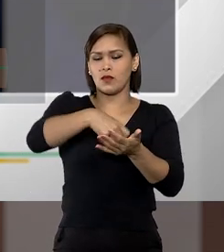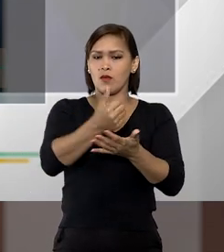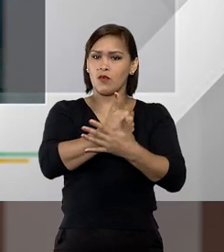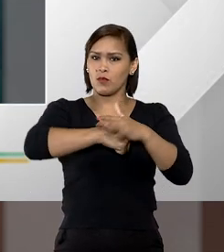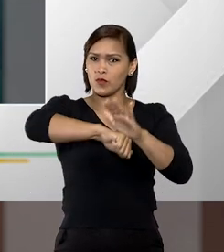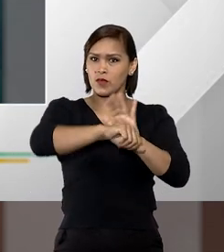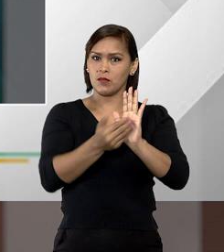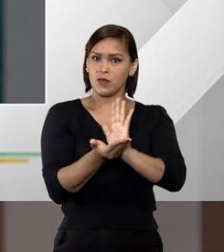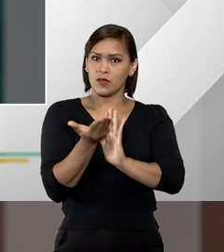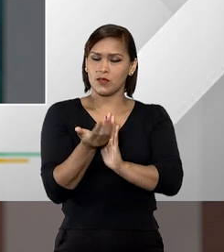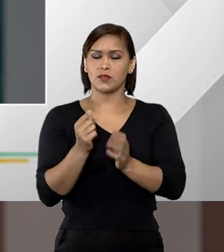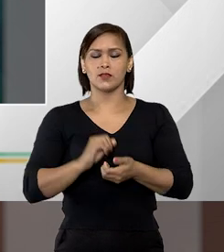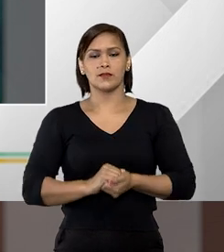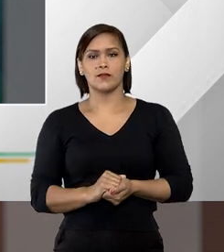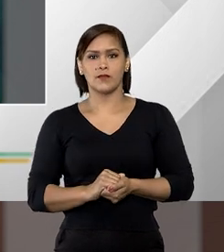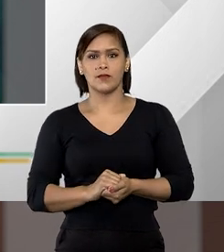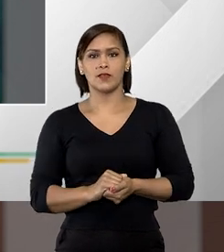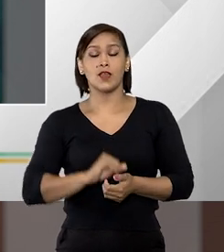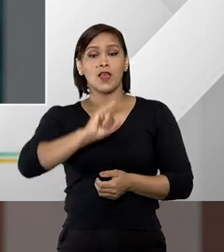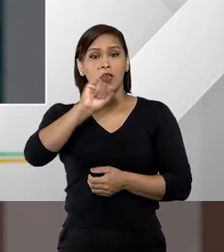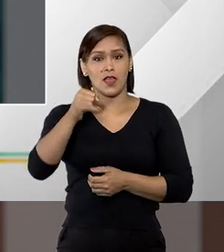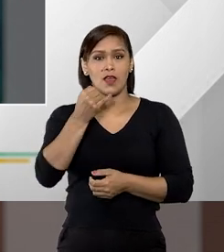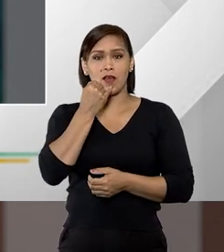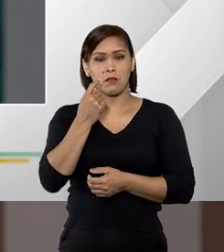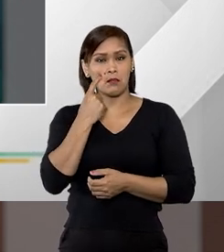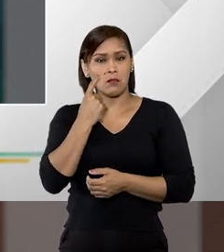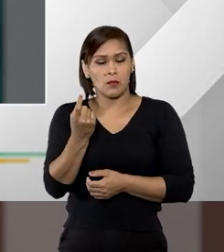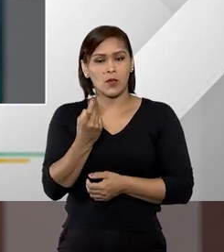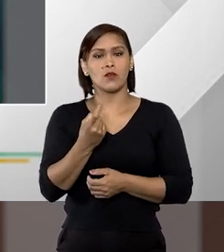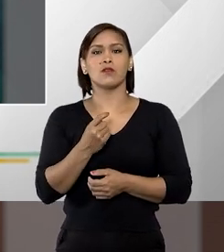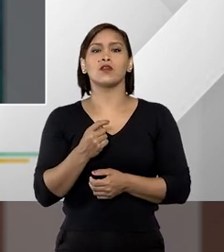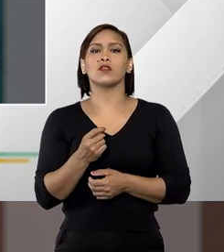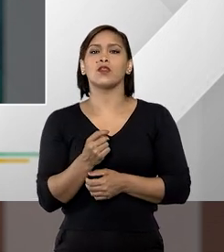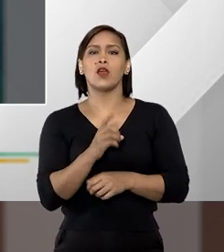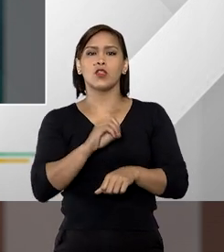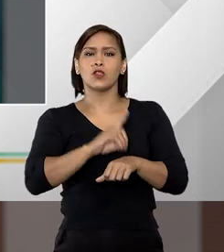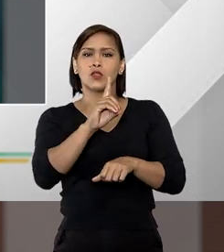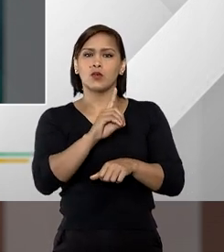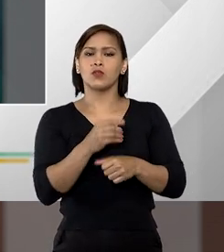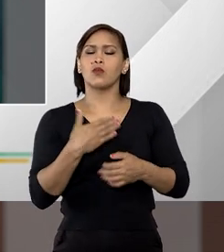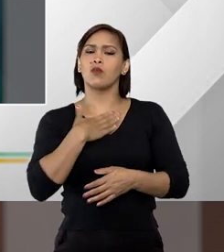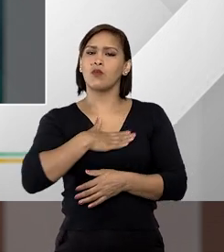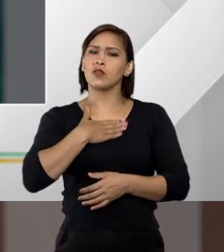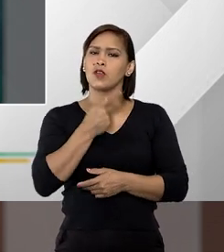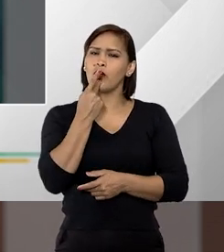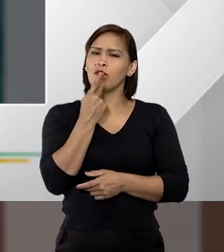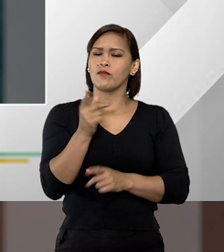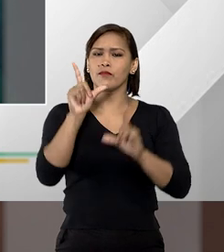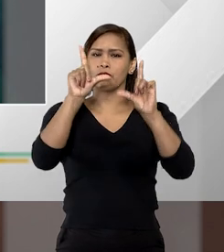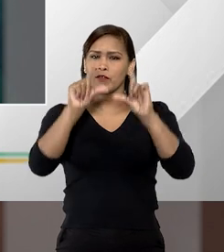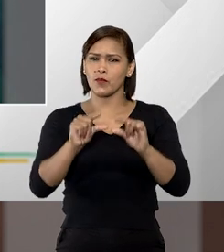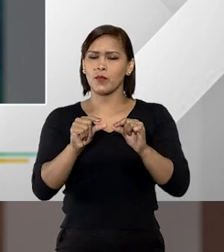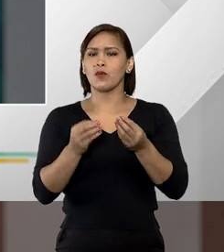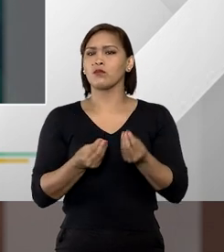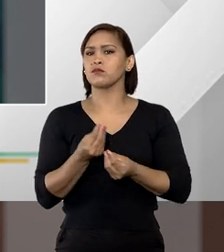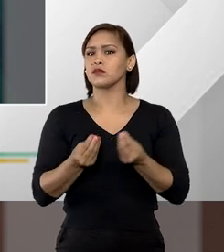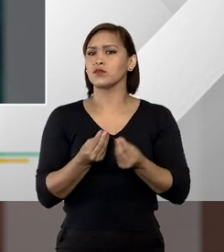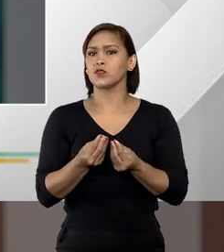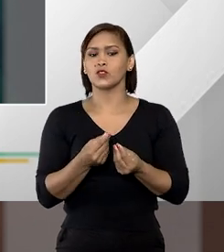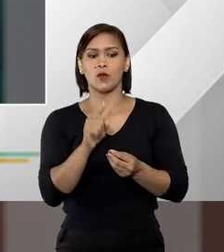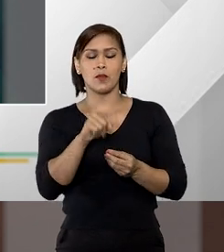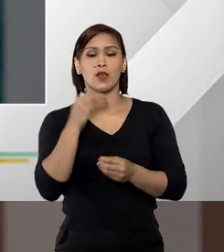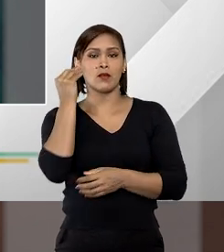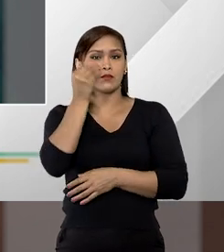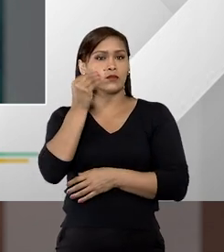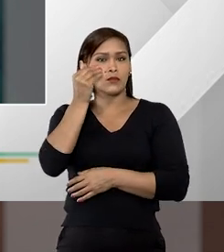hediondos. E aproveitando, doutor Jorcenildo, eu gostaria que o senhor nos falasse um pouco sobre essa